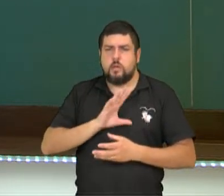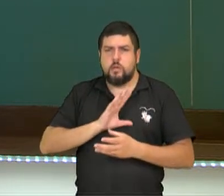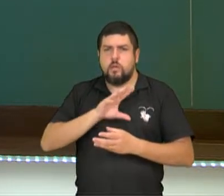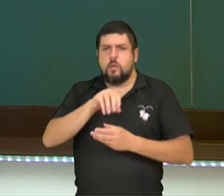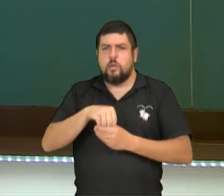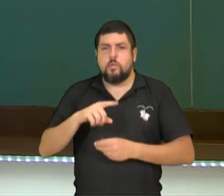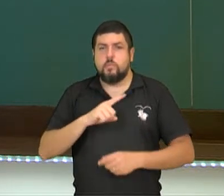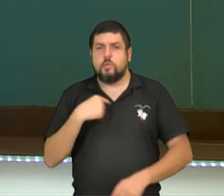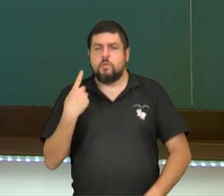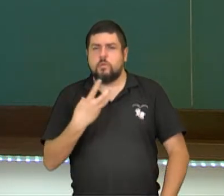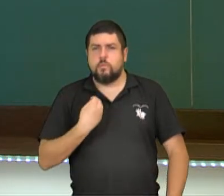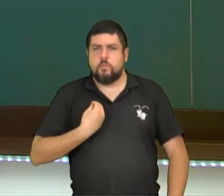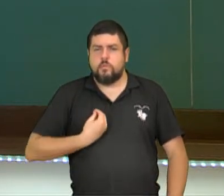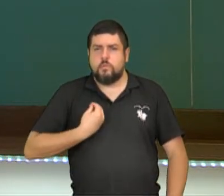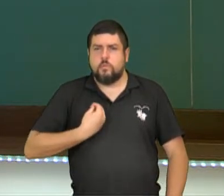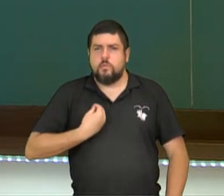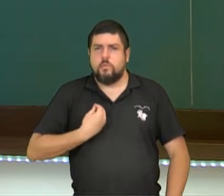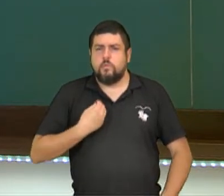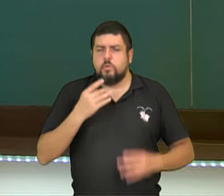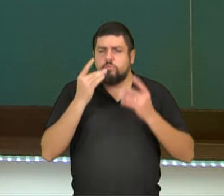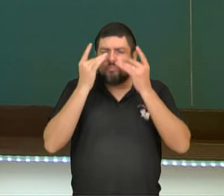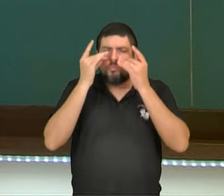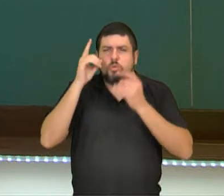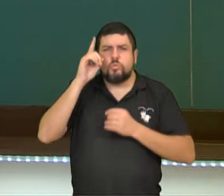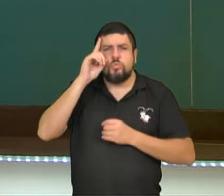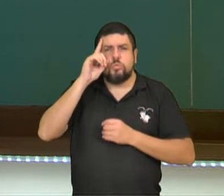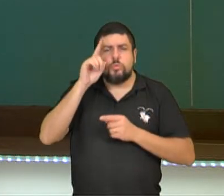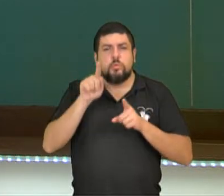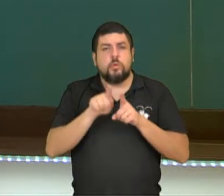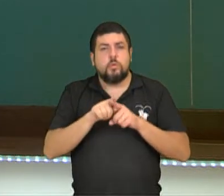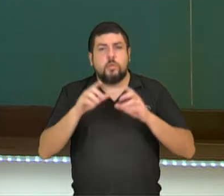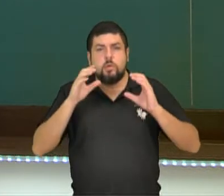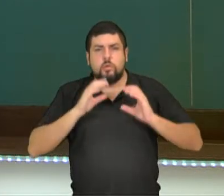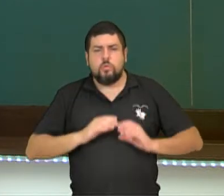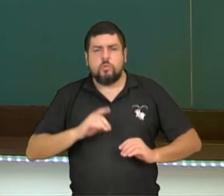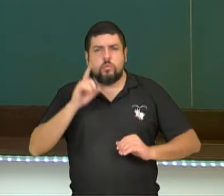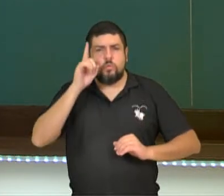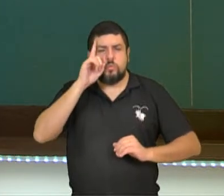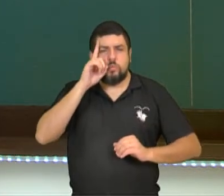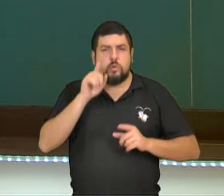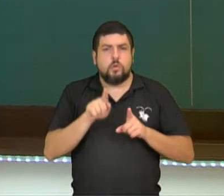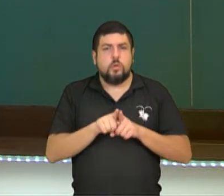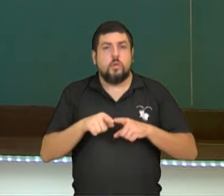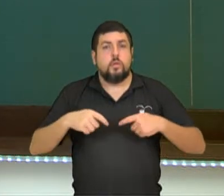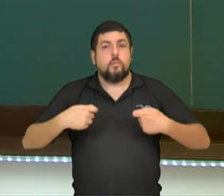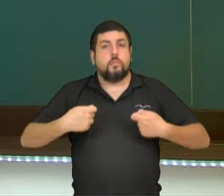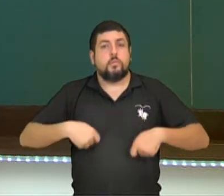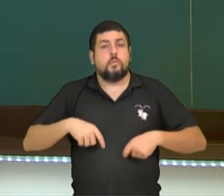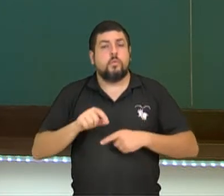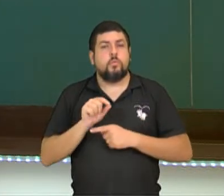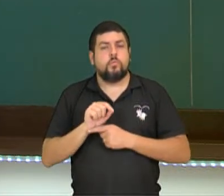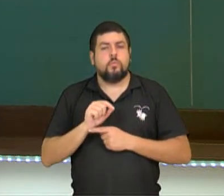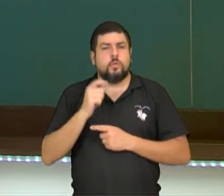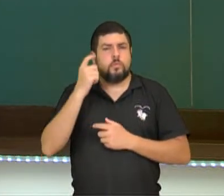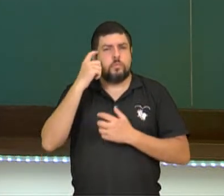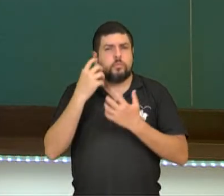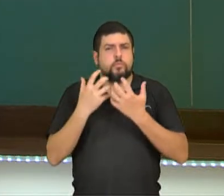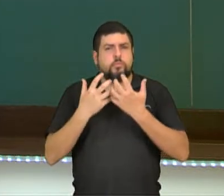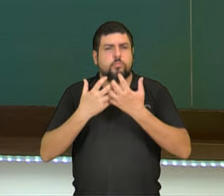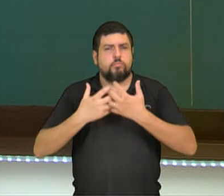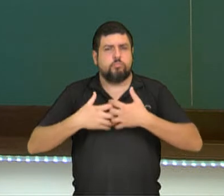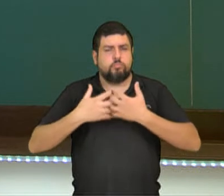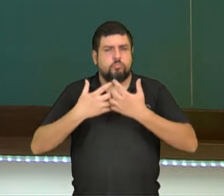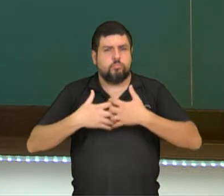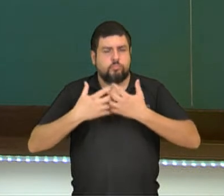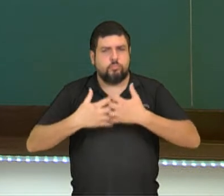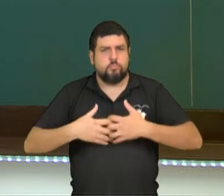dia a dia, as nossas condutas cotidianas e a necessidade de reflexão sobre